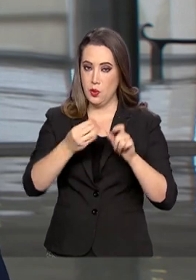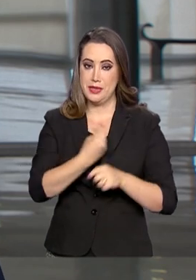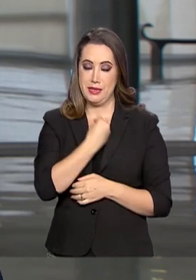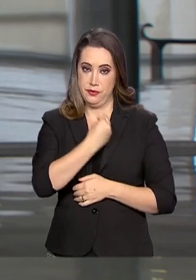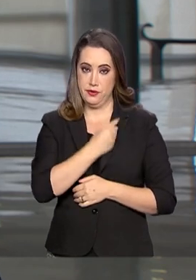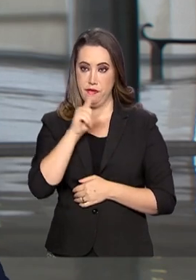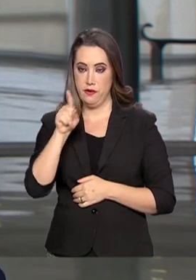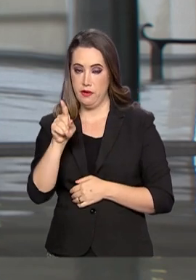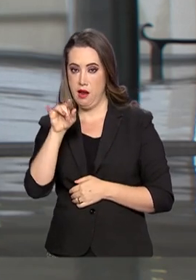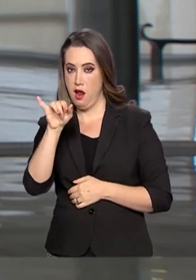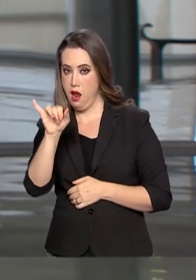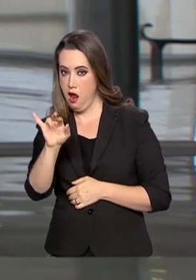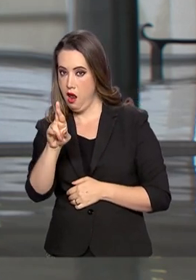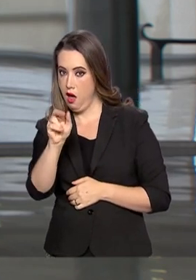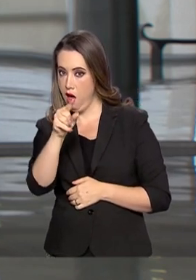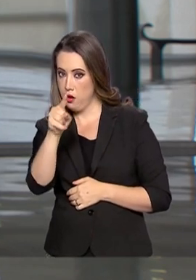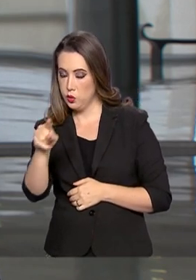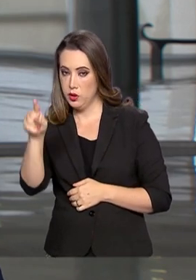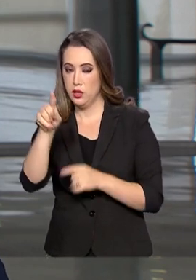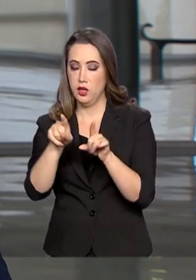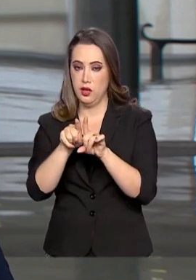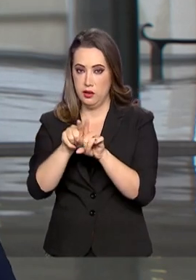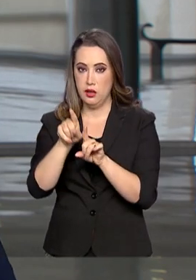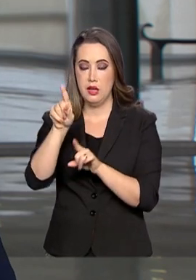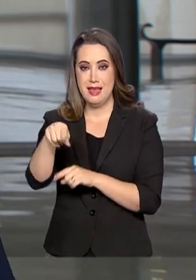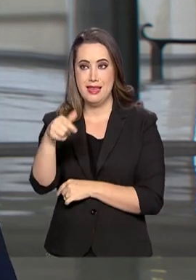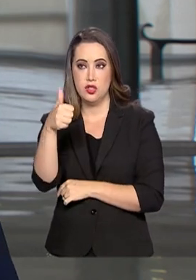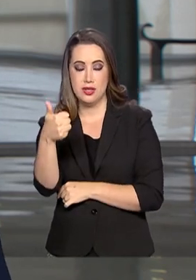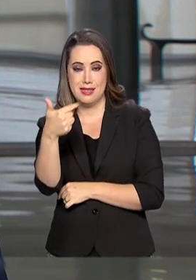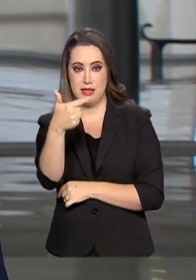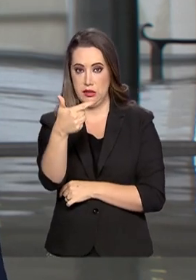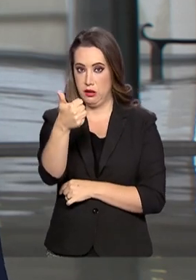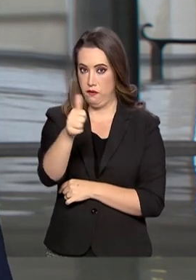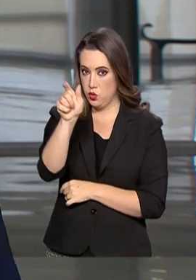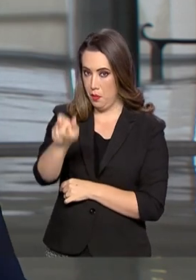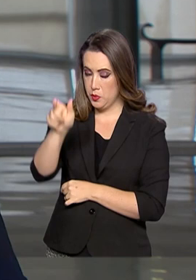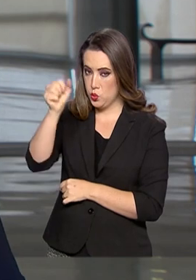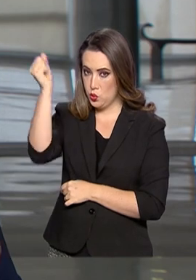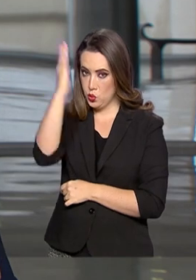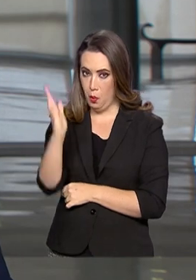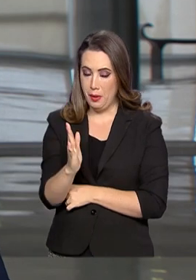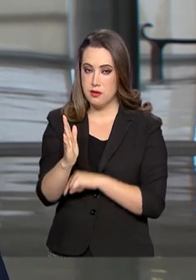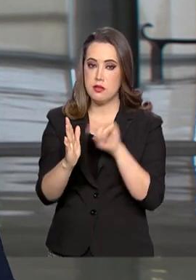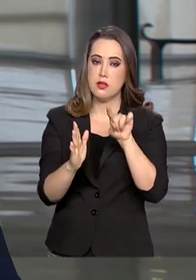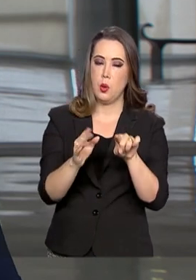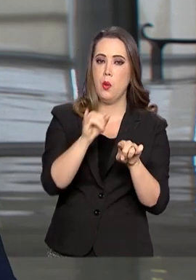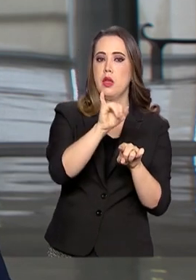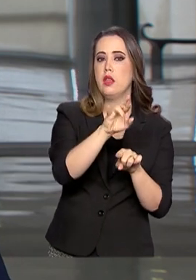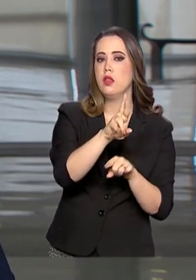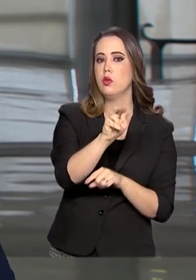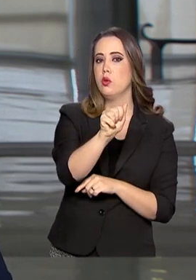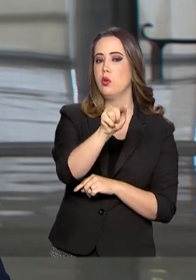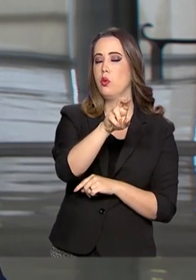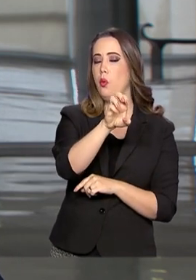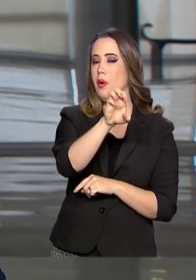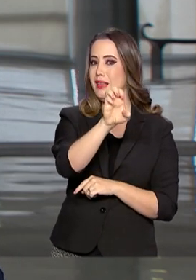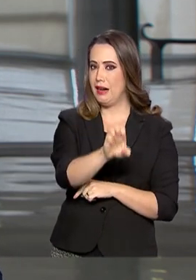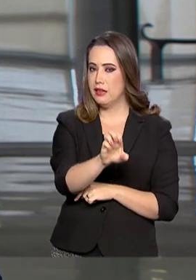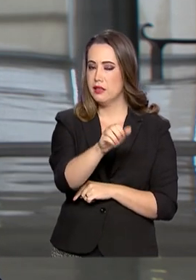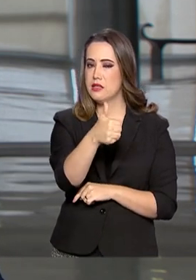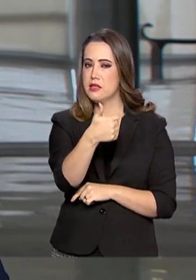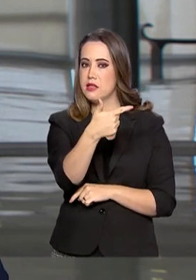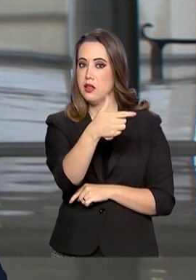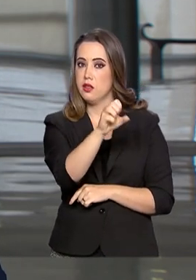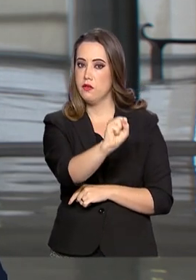brasileiros e no Iraque, 128 brasileiros. E a recomendação do Ministério das Relações Exteriores, do Itamaraty, é que todos